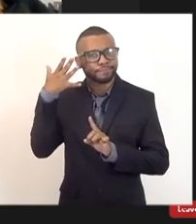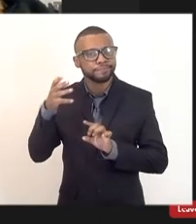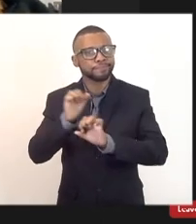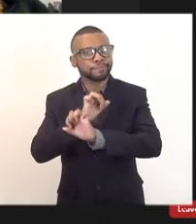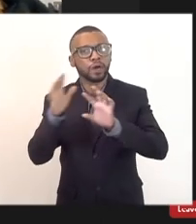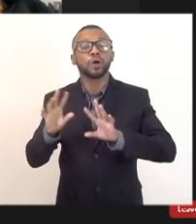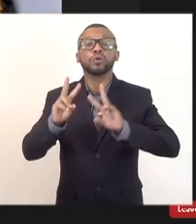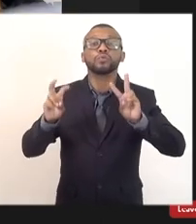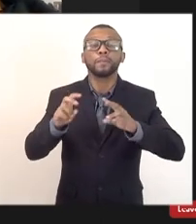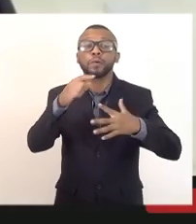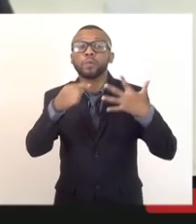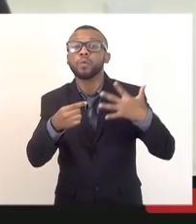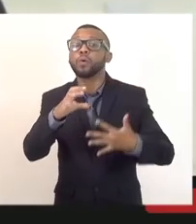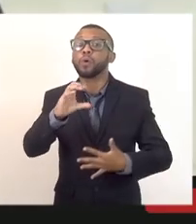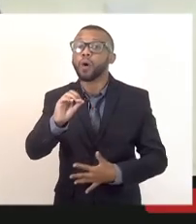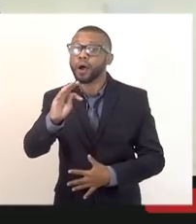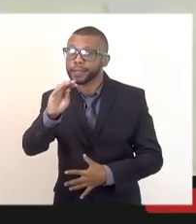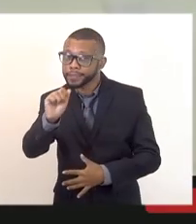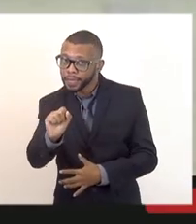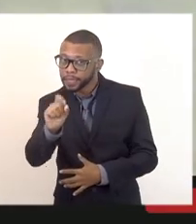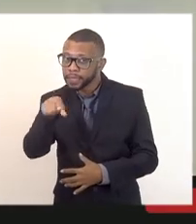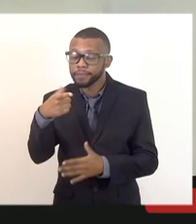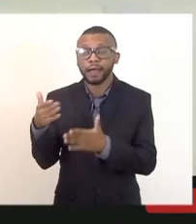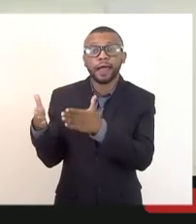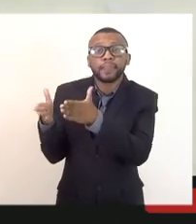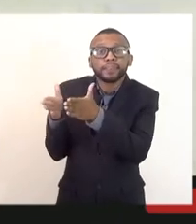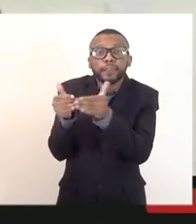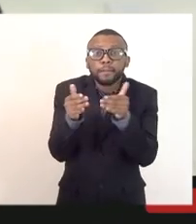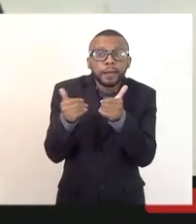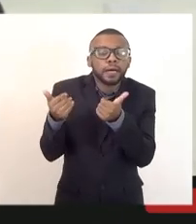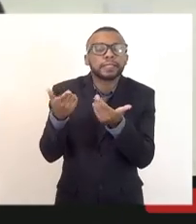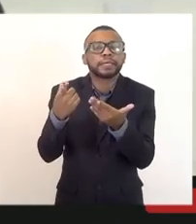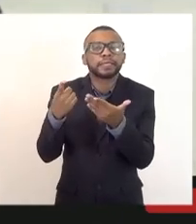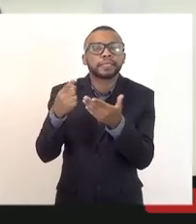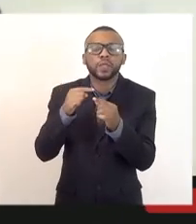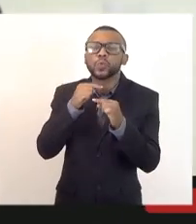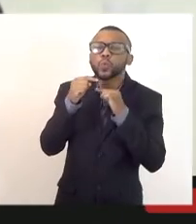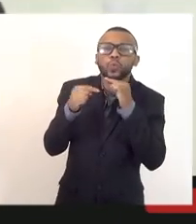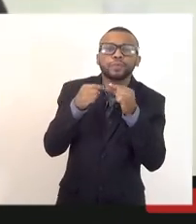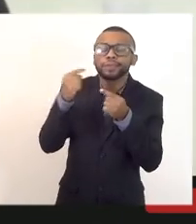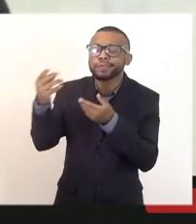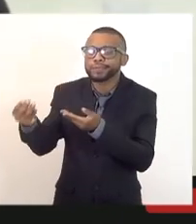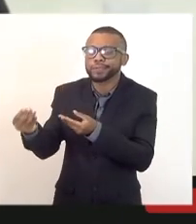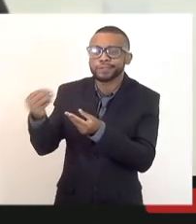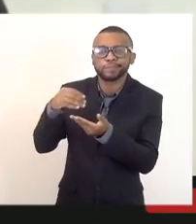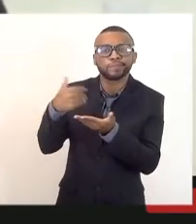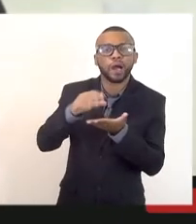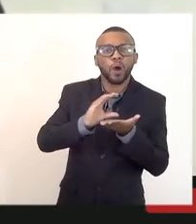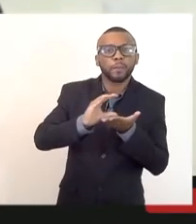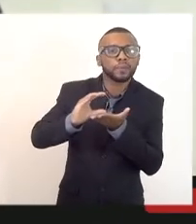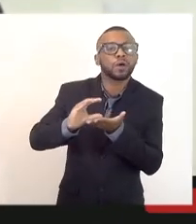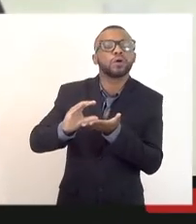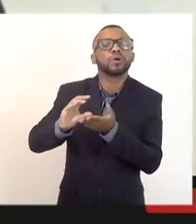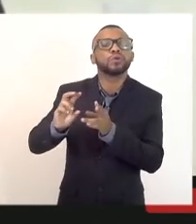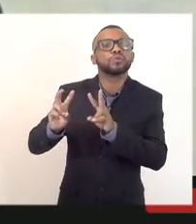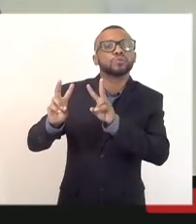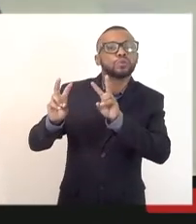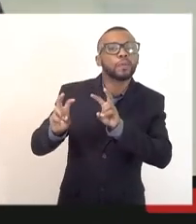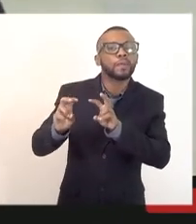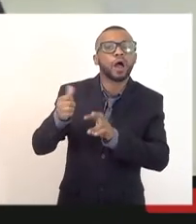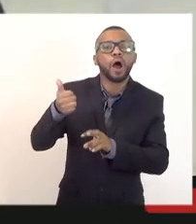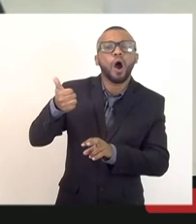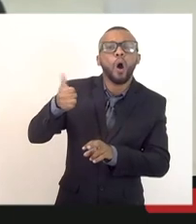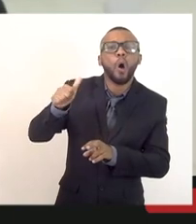cotistas, e foi essa demanda aqui, esse questionamento que chegou aqui para a Comissão, referente a 11